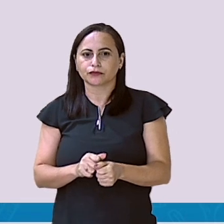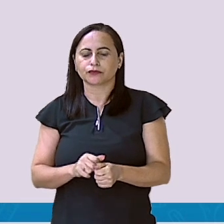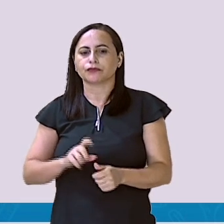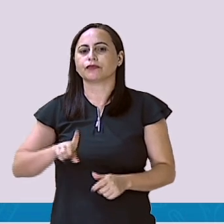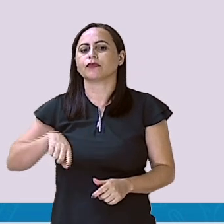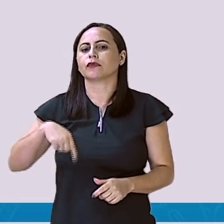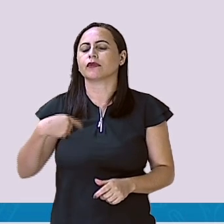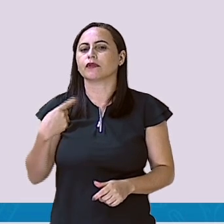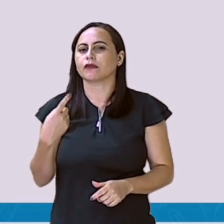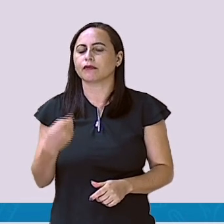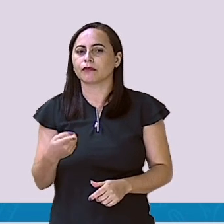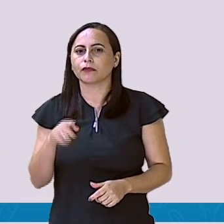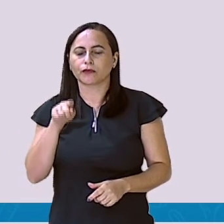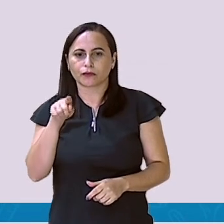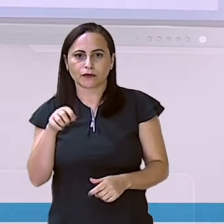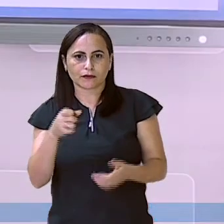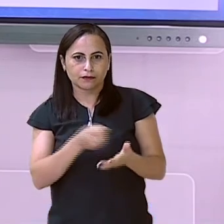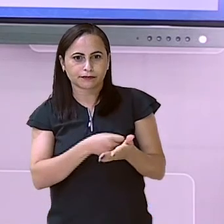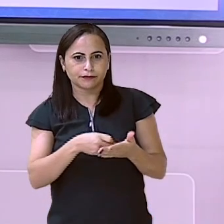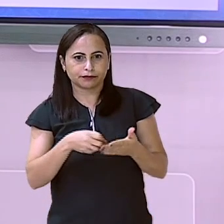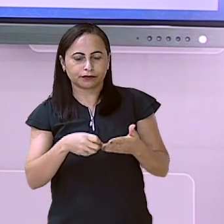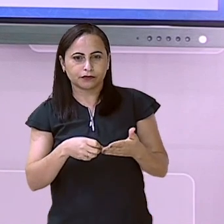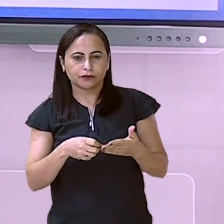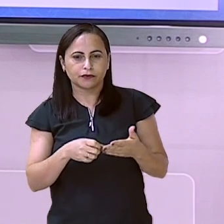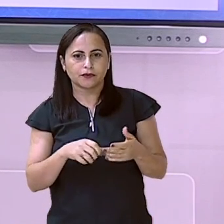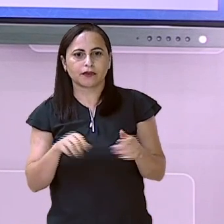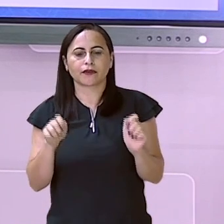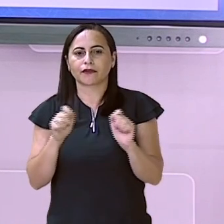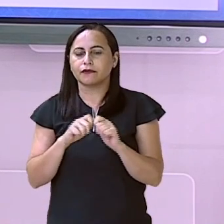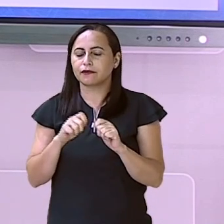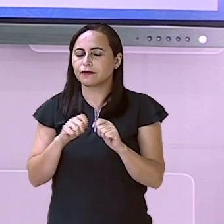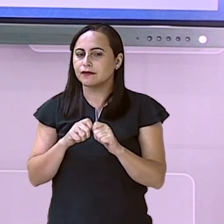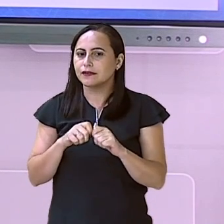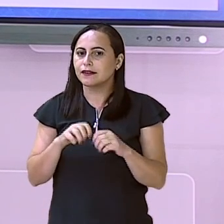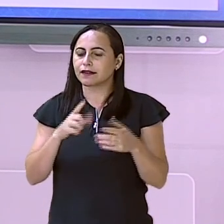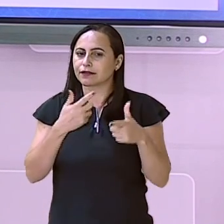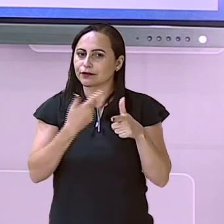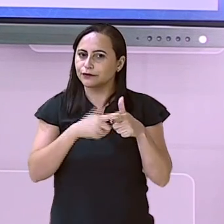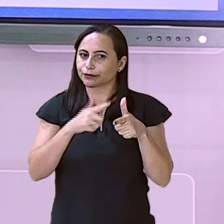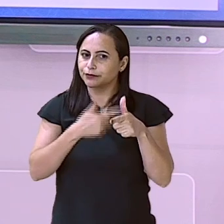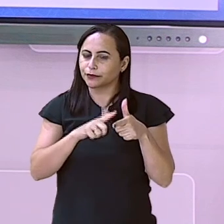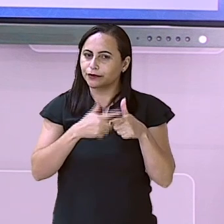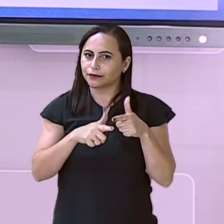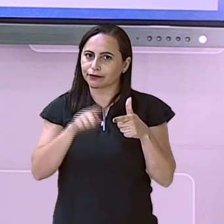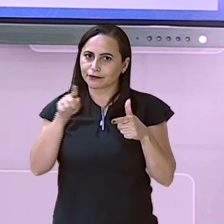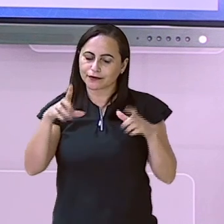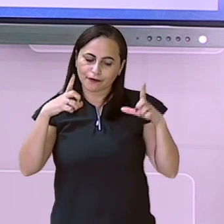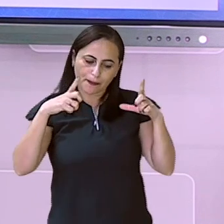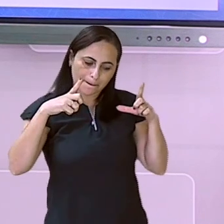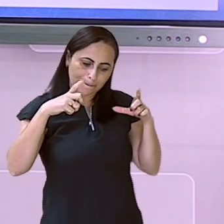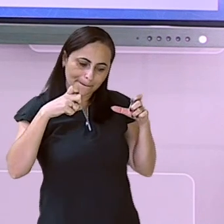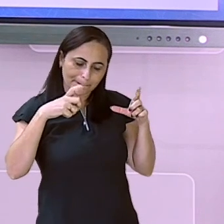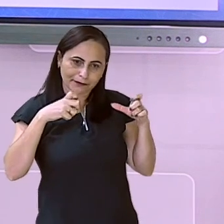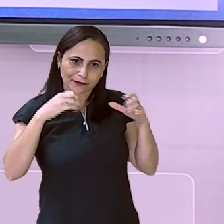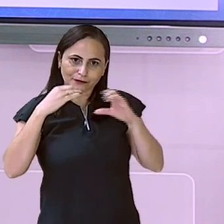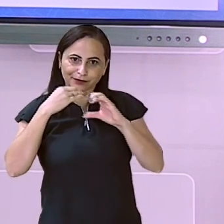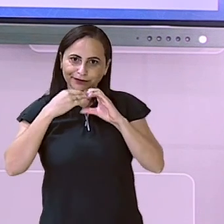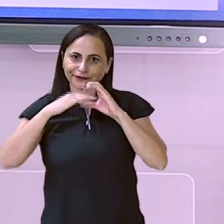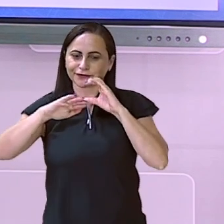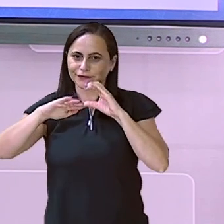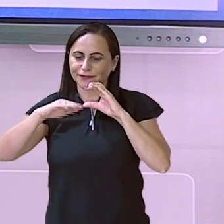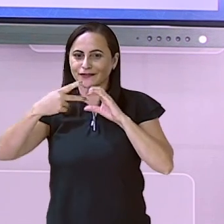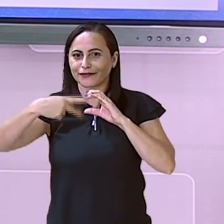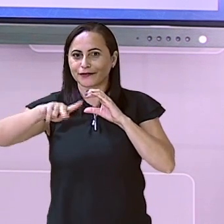depois, você está aí escrevendo, produzindo este problema, você vai tirar uma foto e enviar para a sua professora da